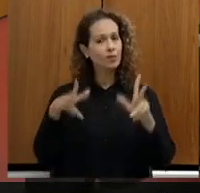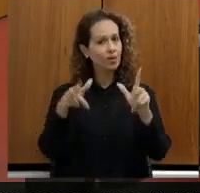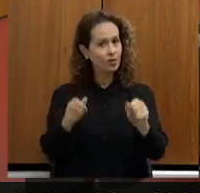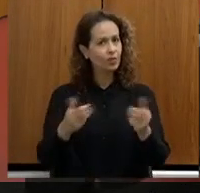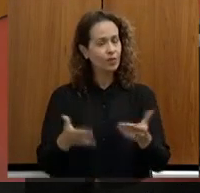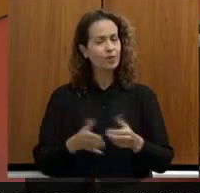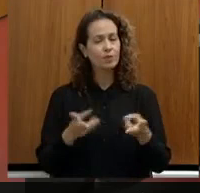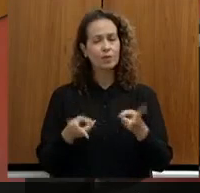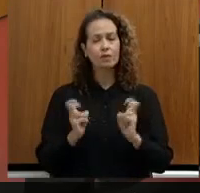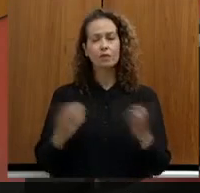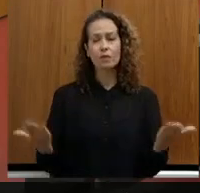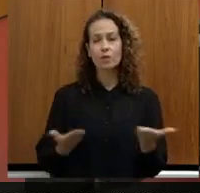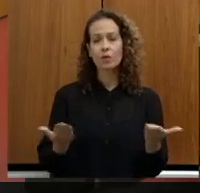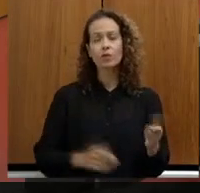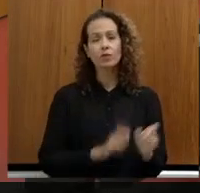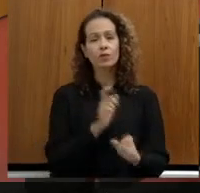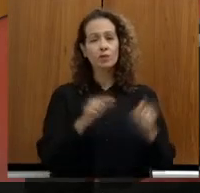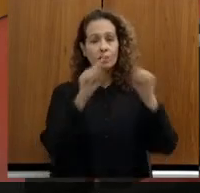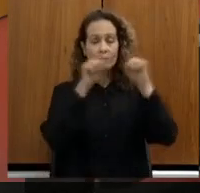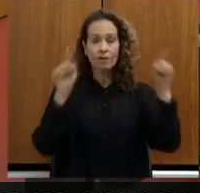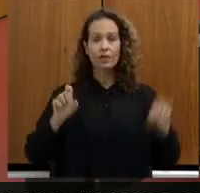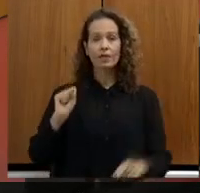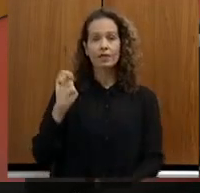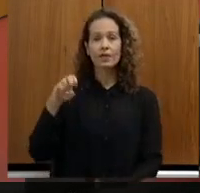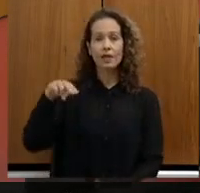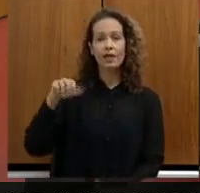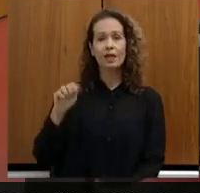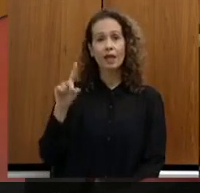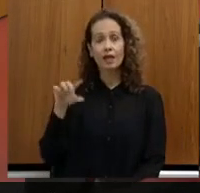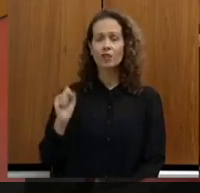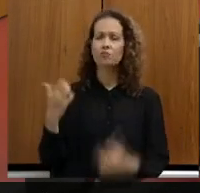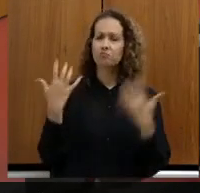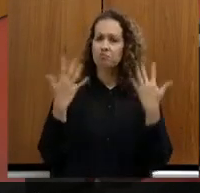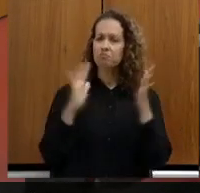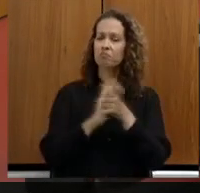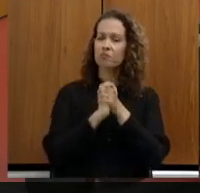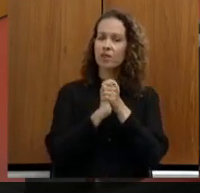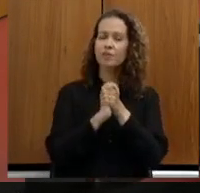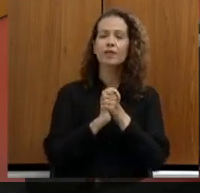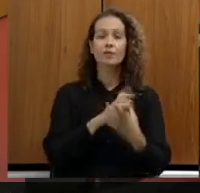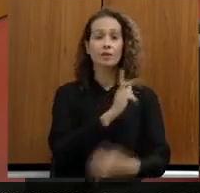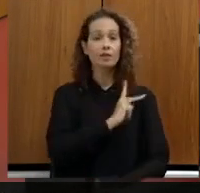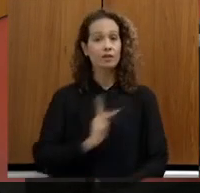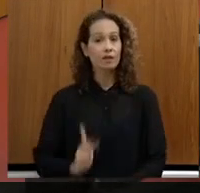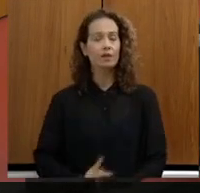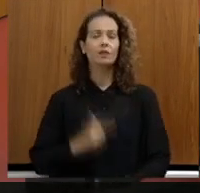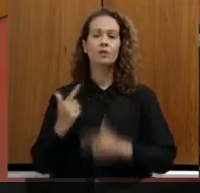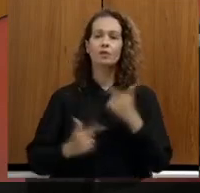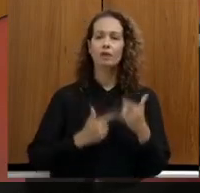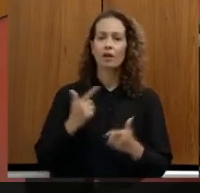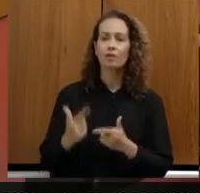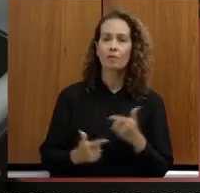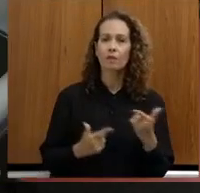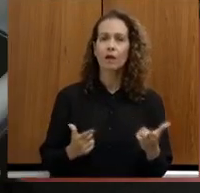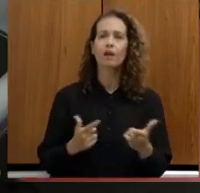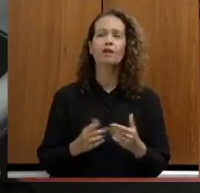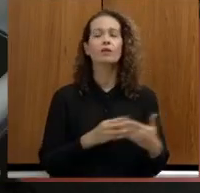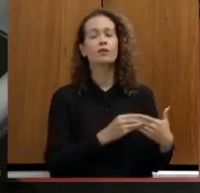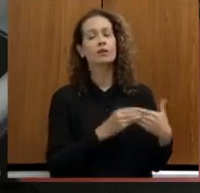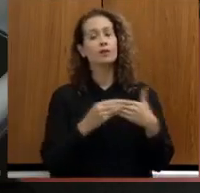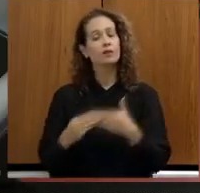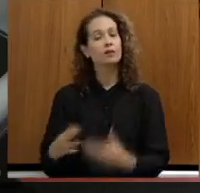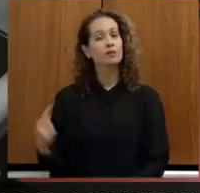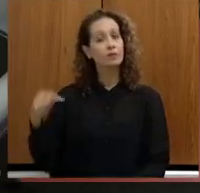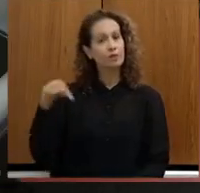os servidores da SEMAD aqui. Parabéns. o presidente por esse trabalho, por essa iniciativa de trazê-los aqui, da